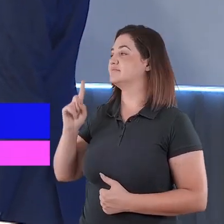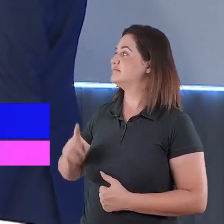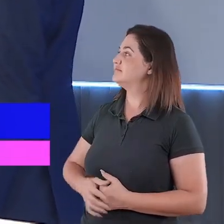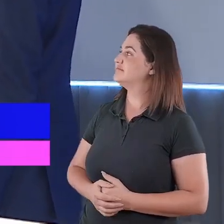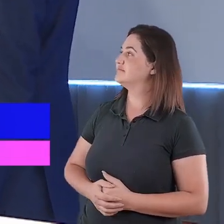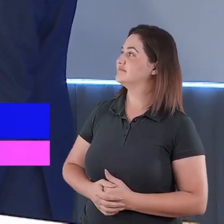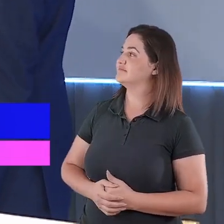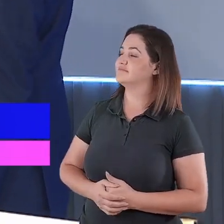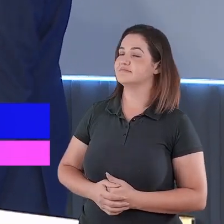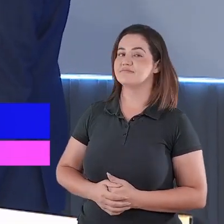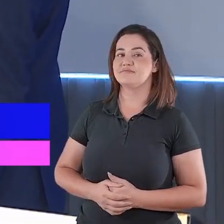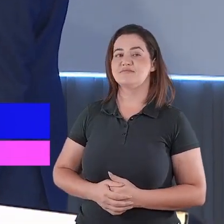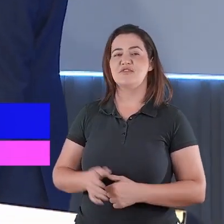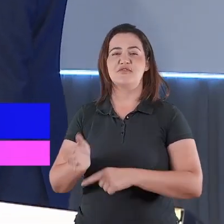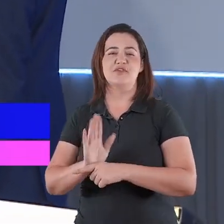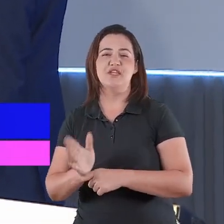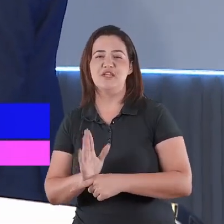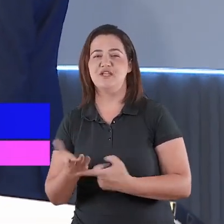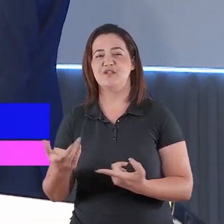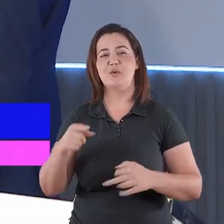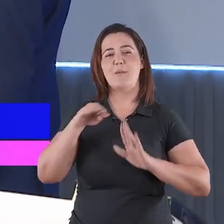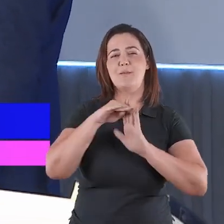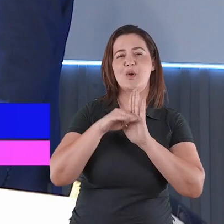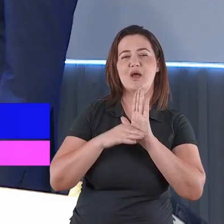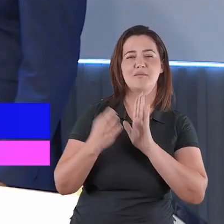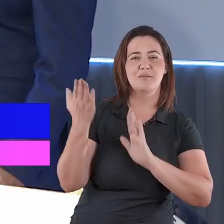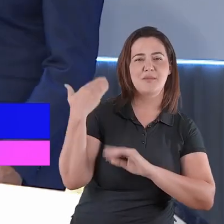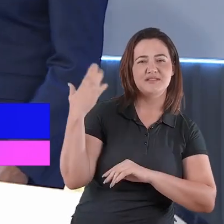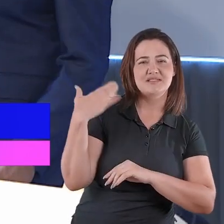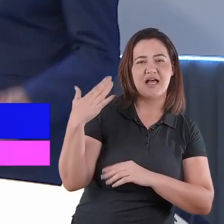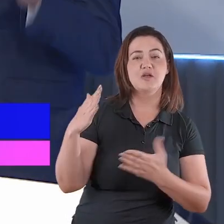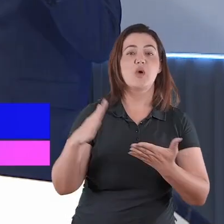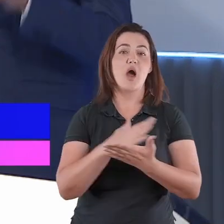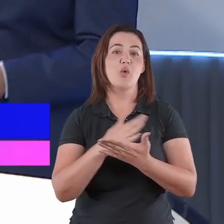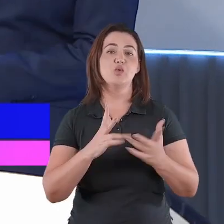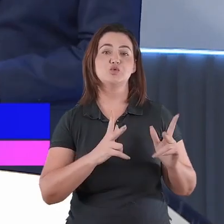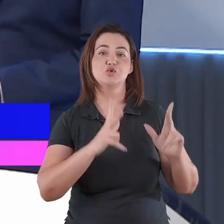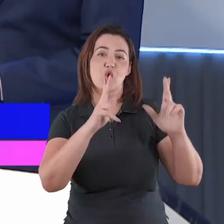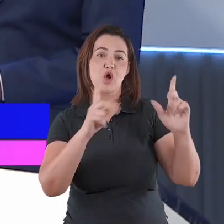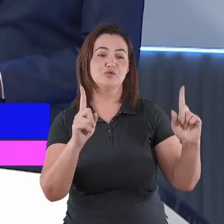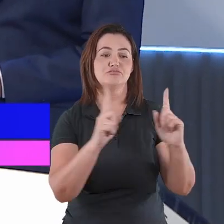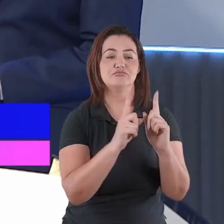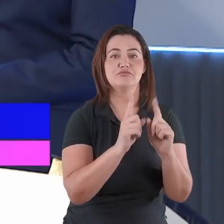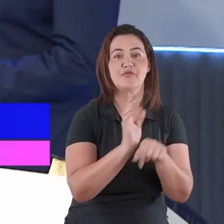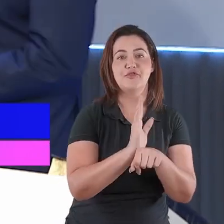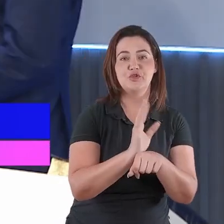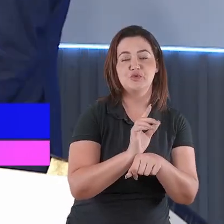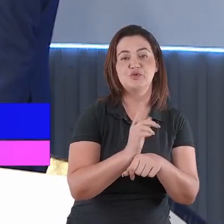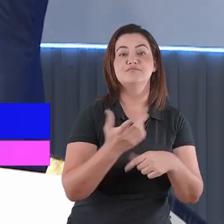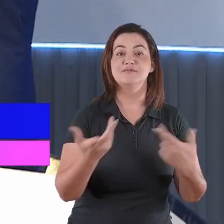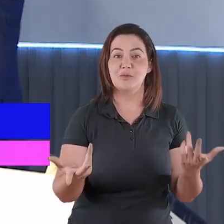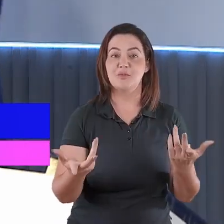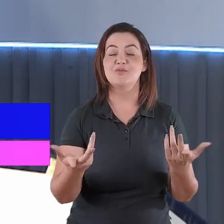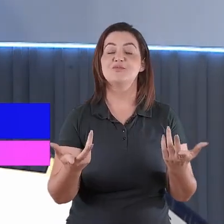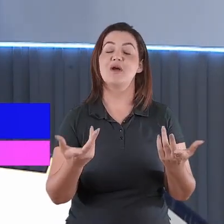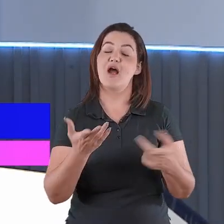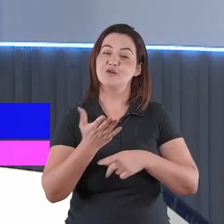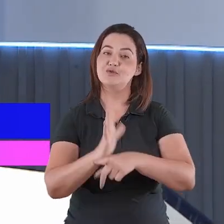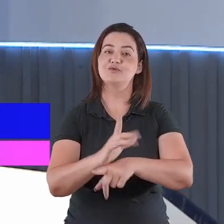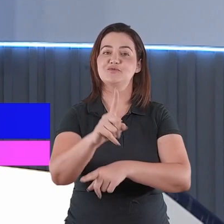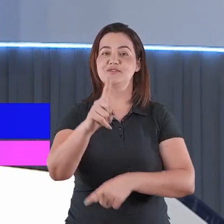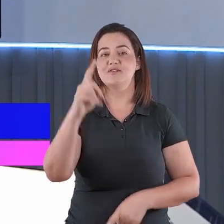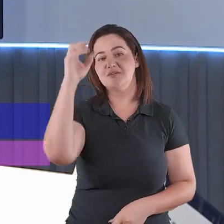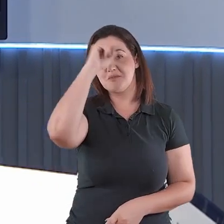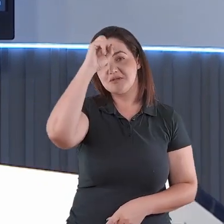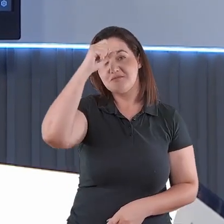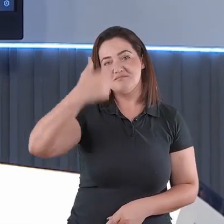à sua disposição, os programas passados e alguns cortes do programa para ajudar você a aprofundar a sua caminhada e o seu entendimento